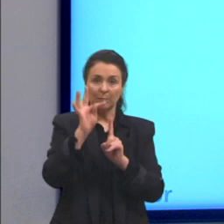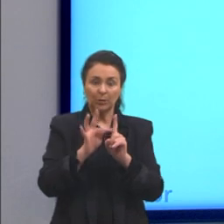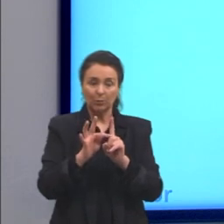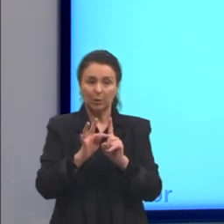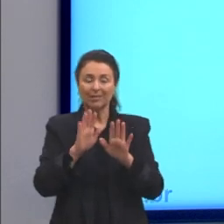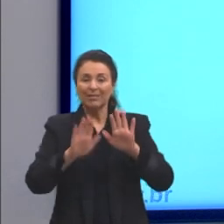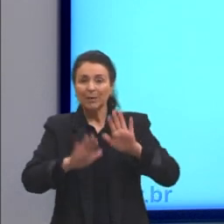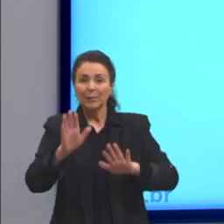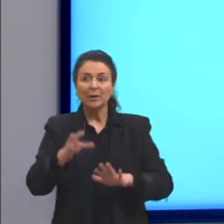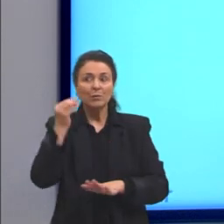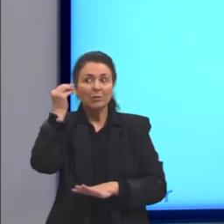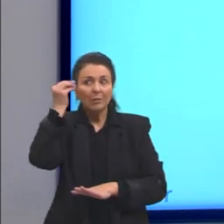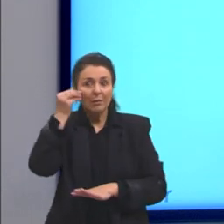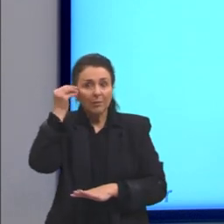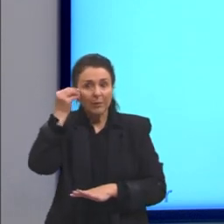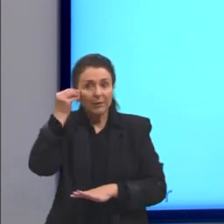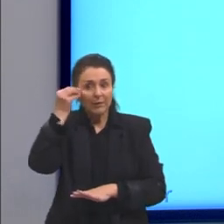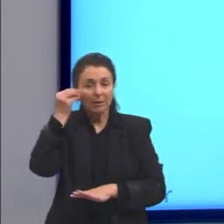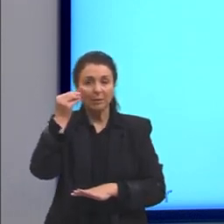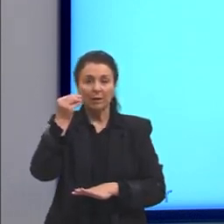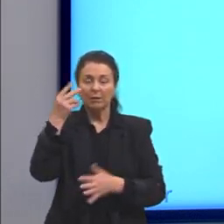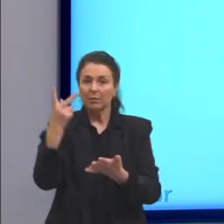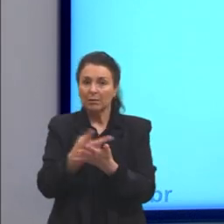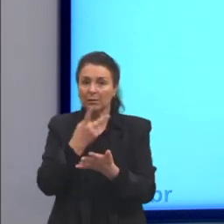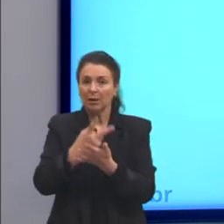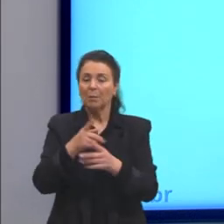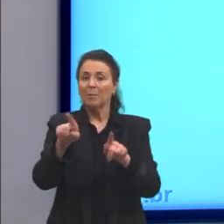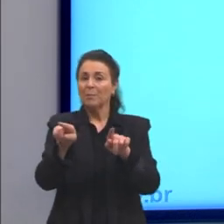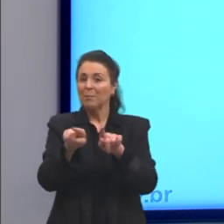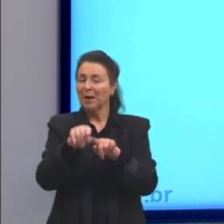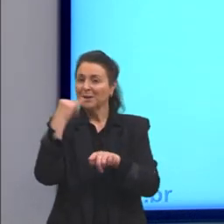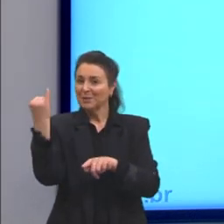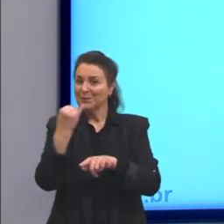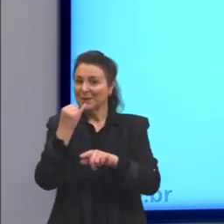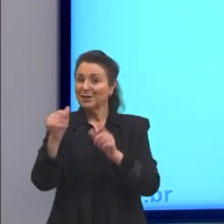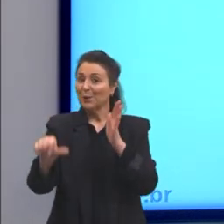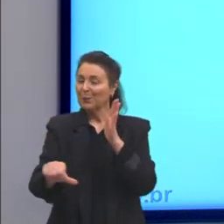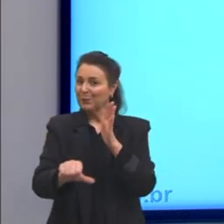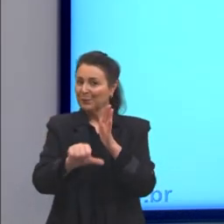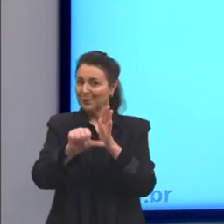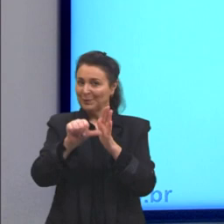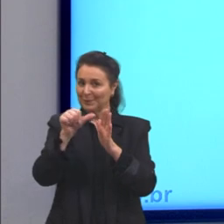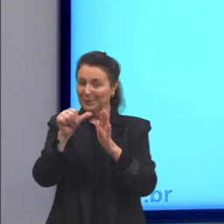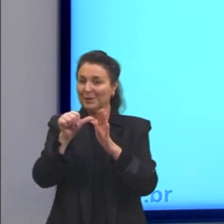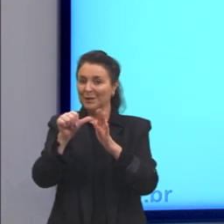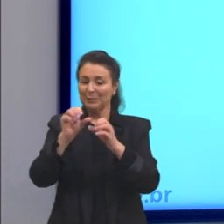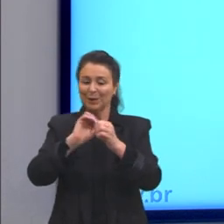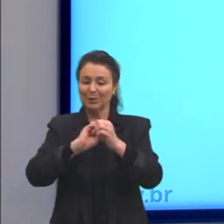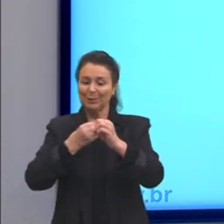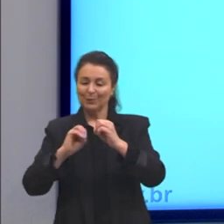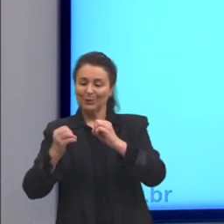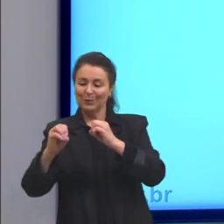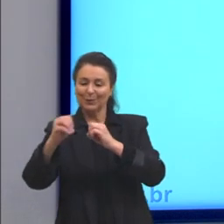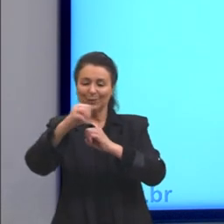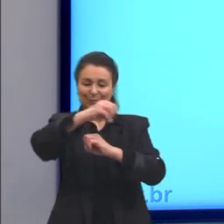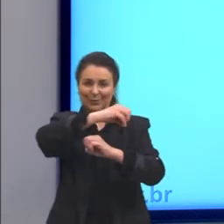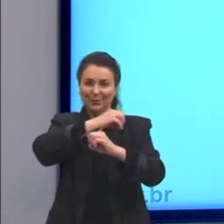experiência que está acontecendo. Mas o mais importante é o translação. Que a molécula realmente muda de lugar.